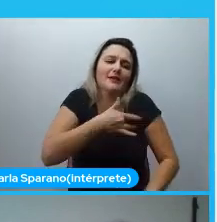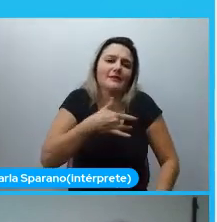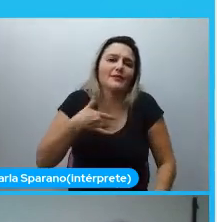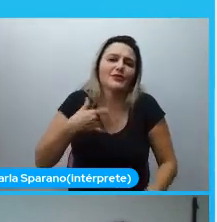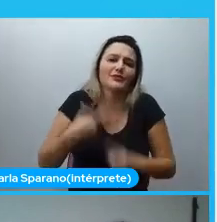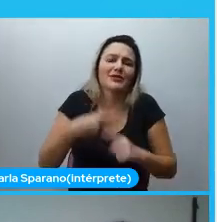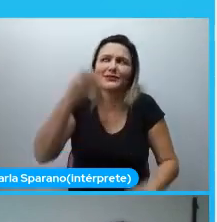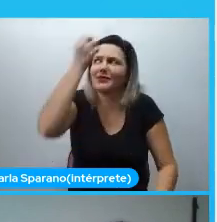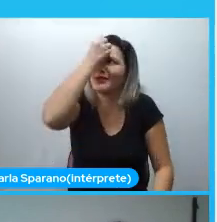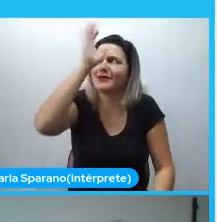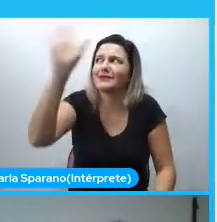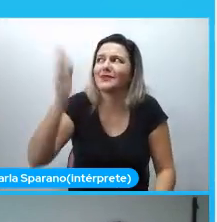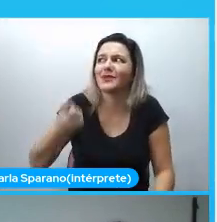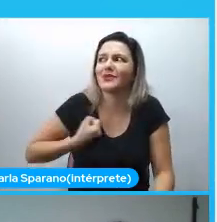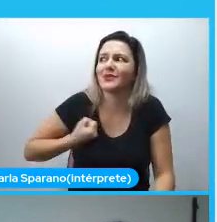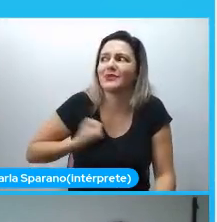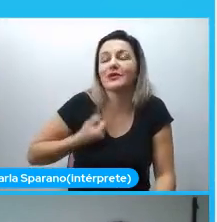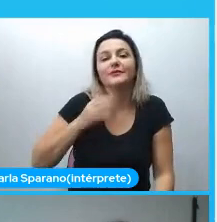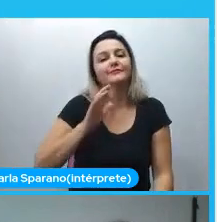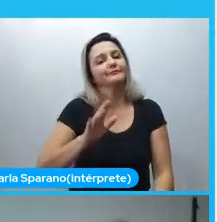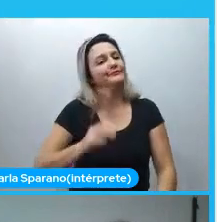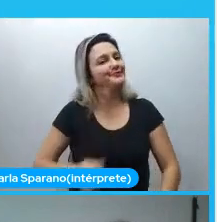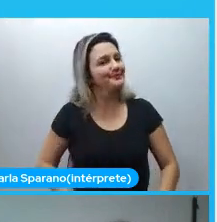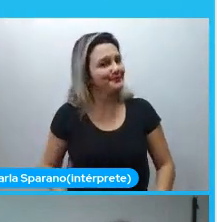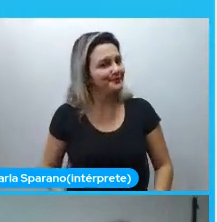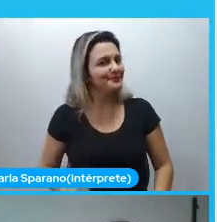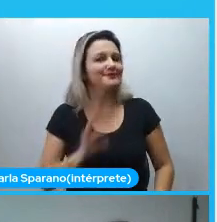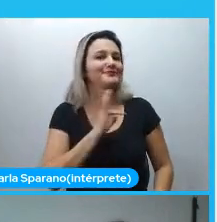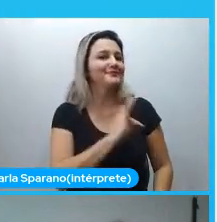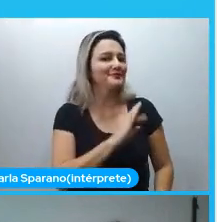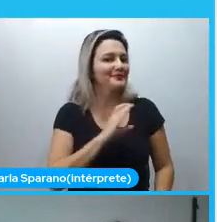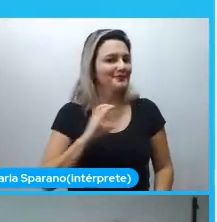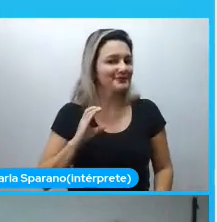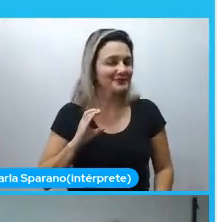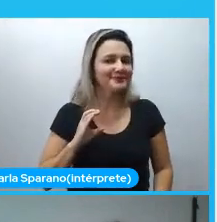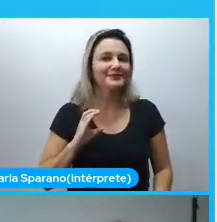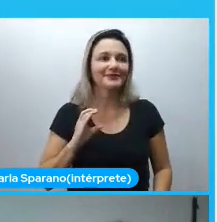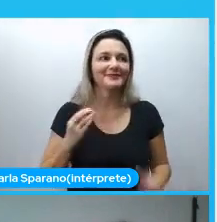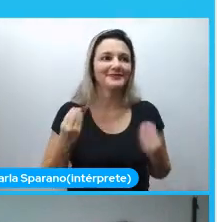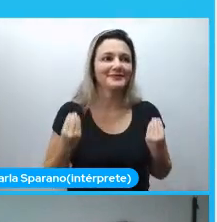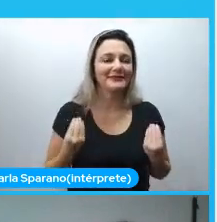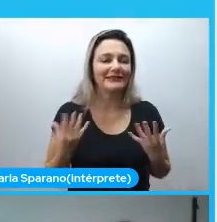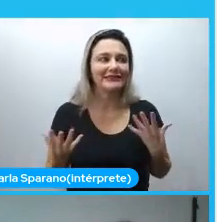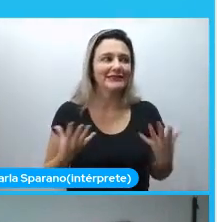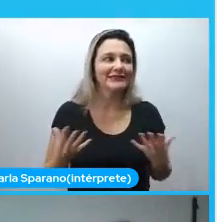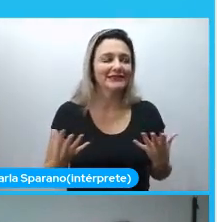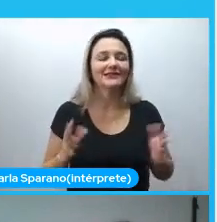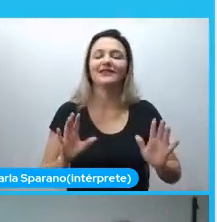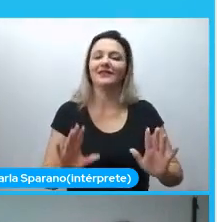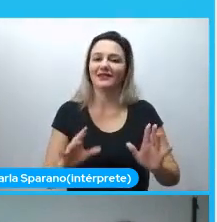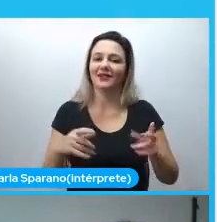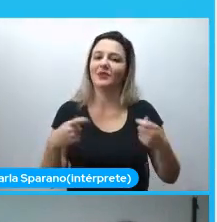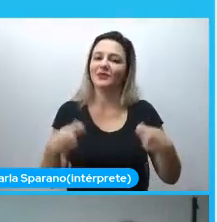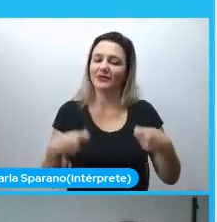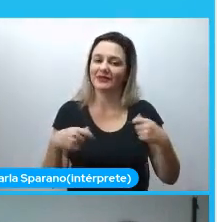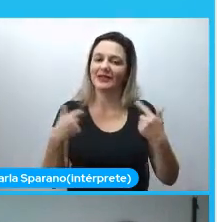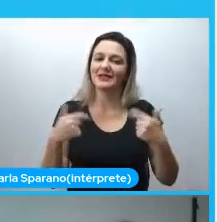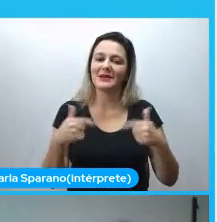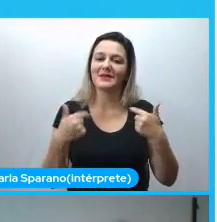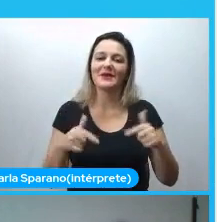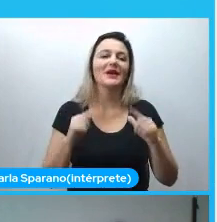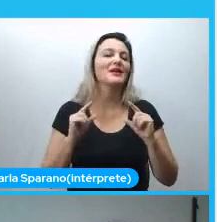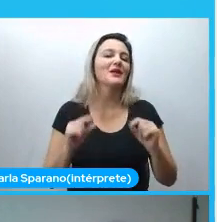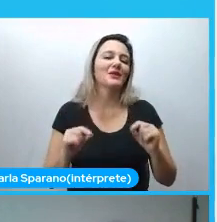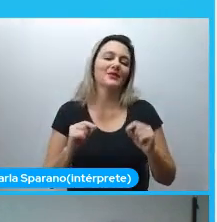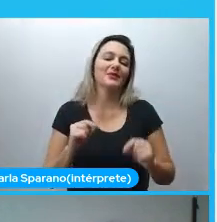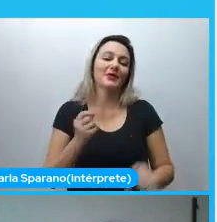e quando a gente chega no TCC, a gente não tem para onde correr, a gente precisa trabalhar com números se a gente